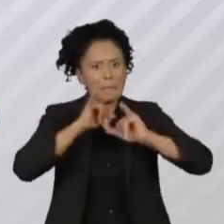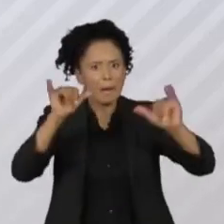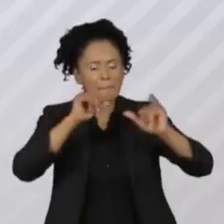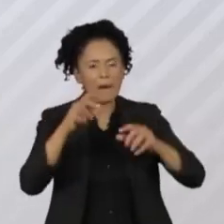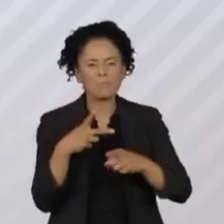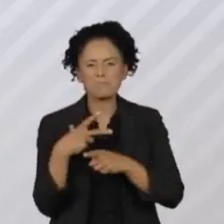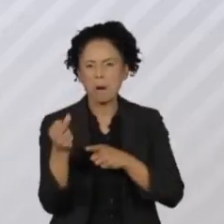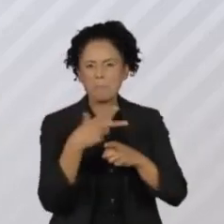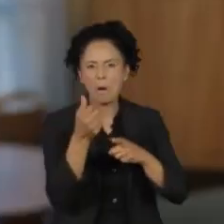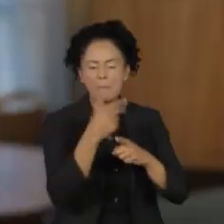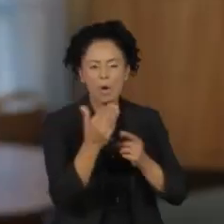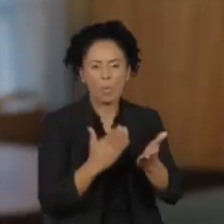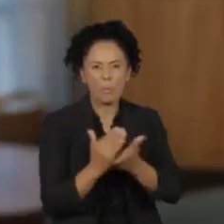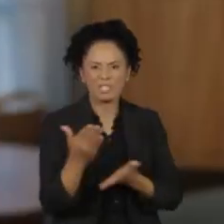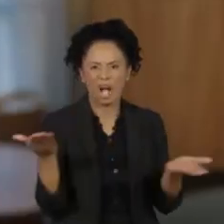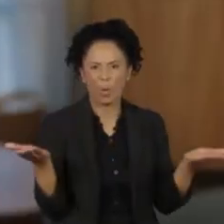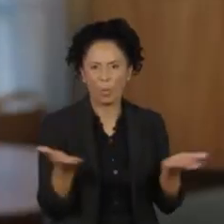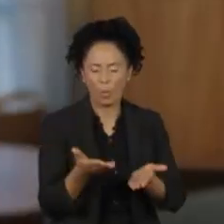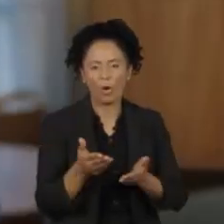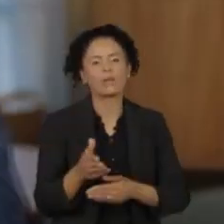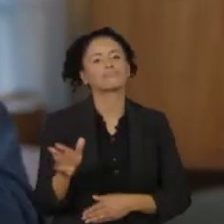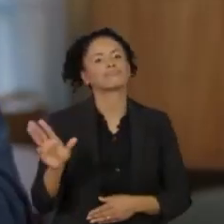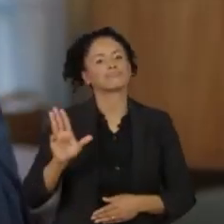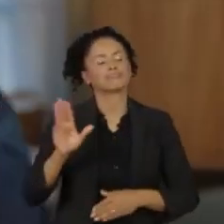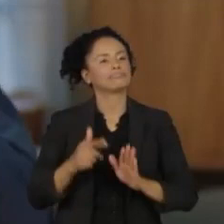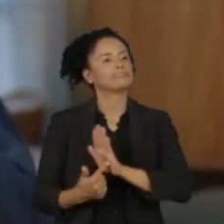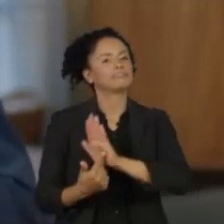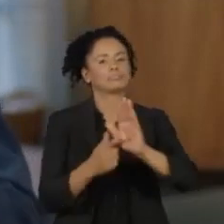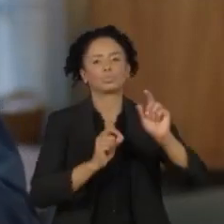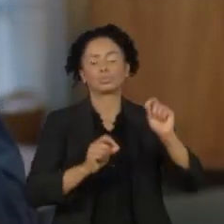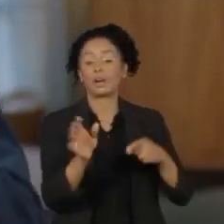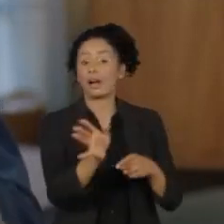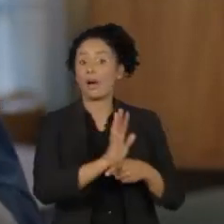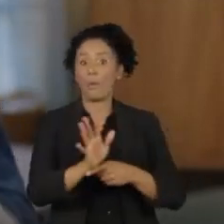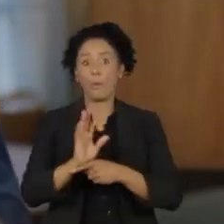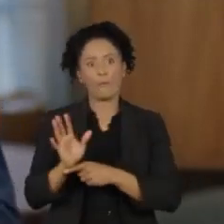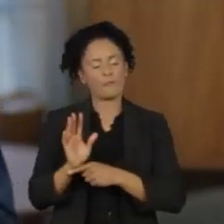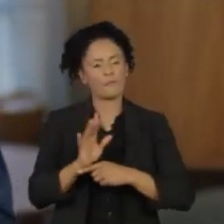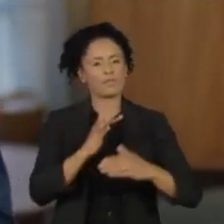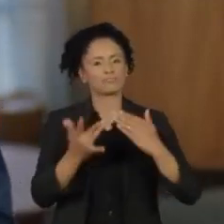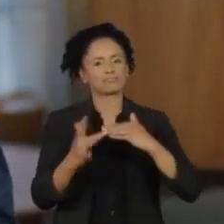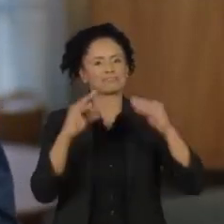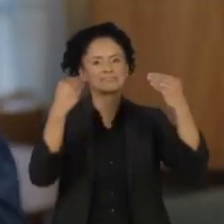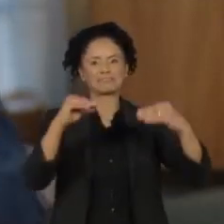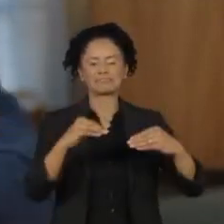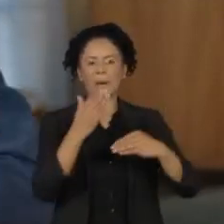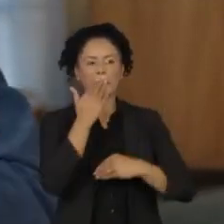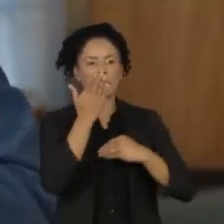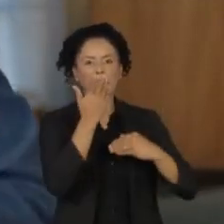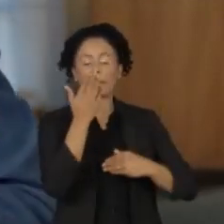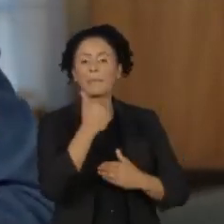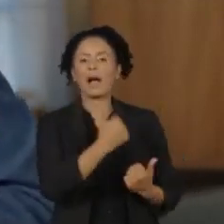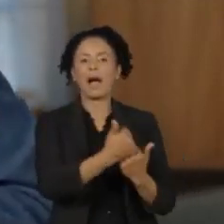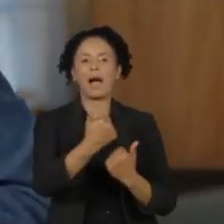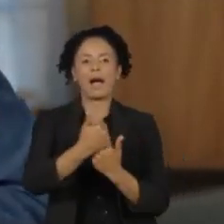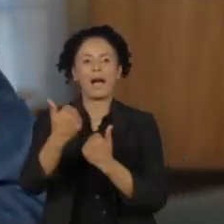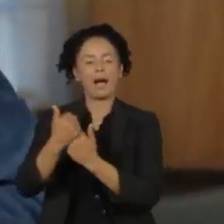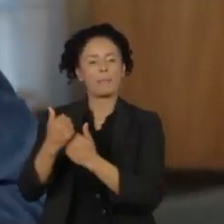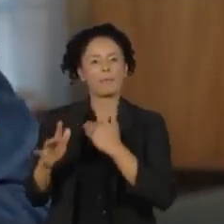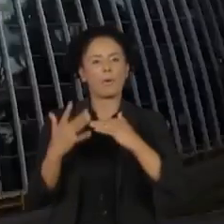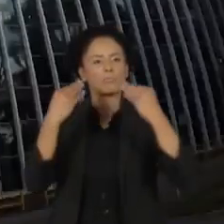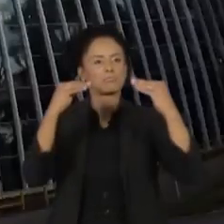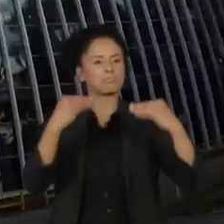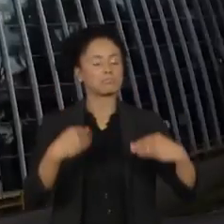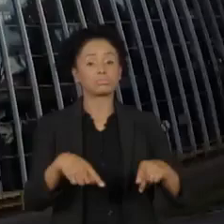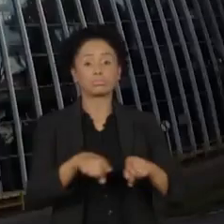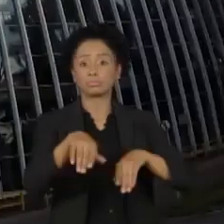oficialmente agora. O candidato do PT também divulgou um vídeo nas redes sociais pedindo apoio de seus eleitores nas redes e nas ruas.